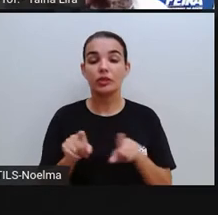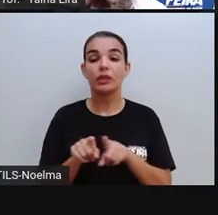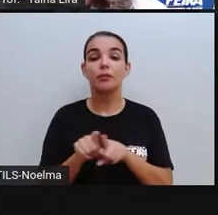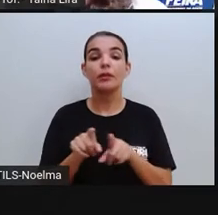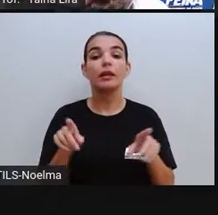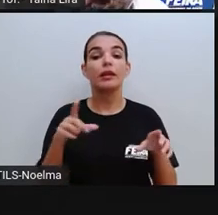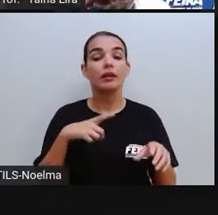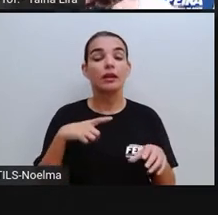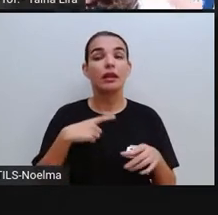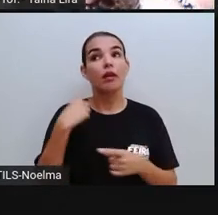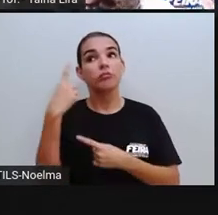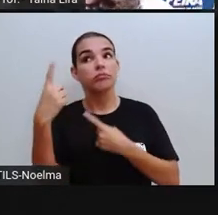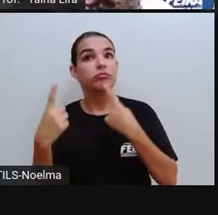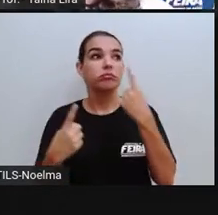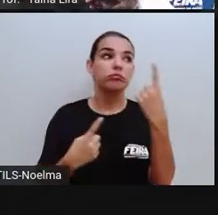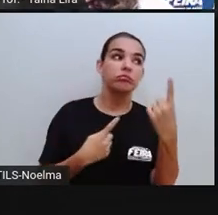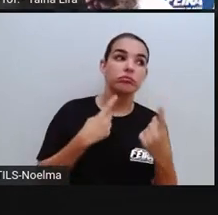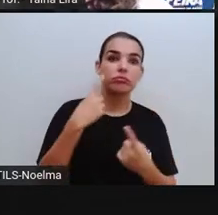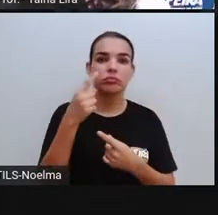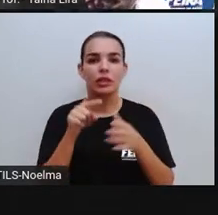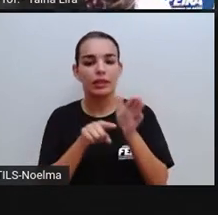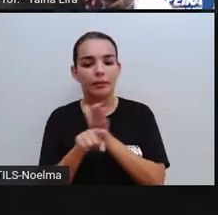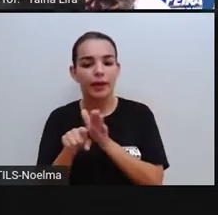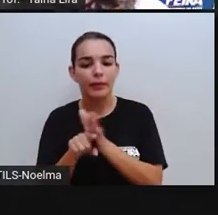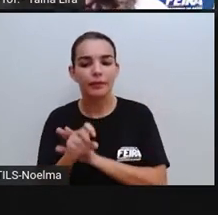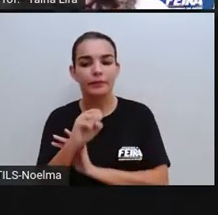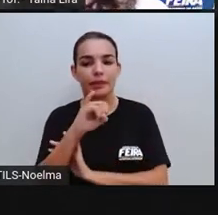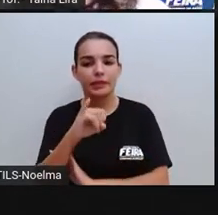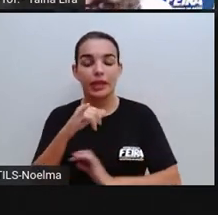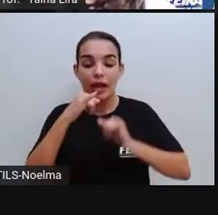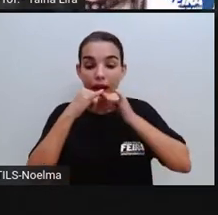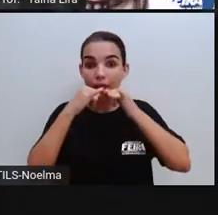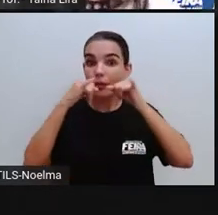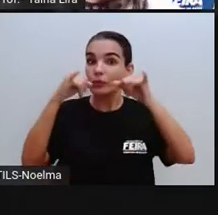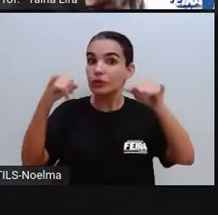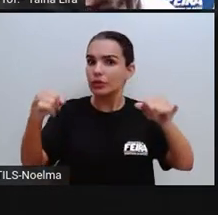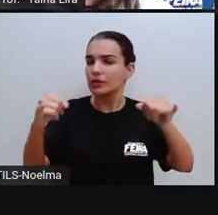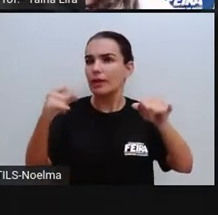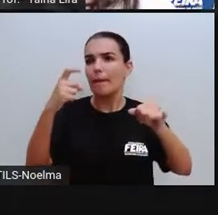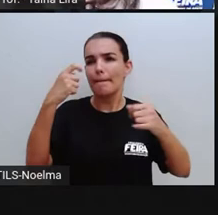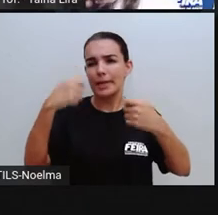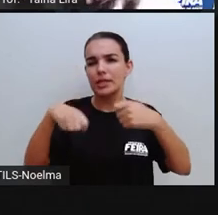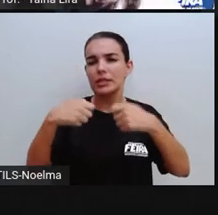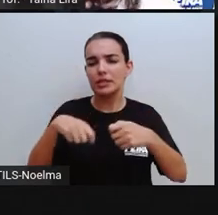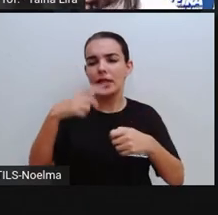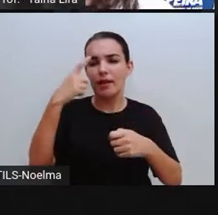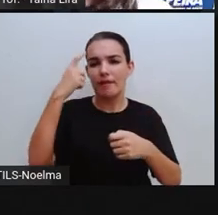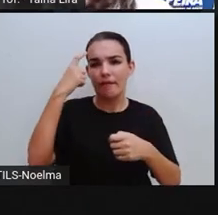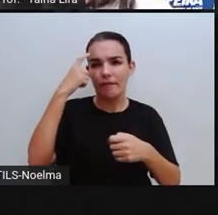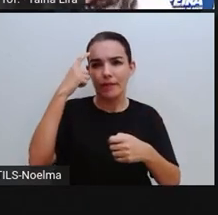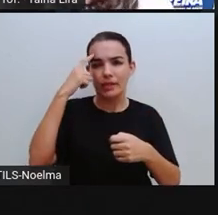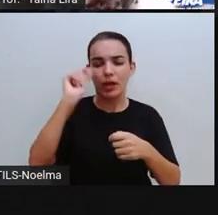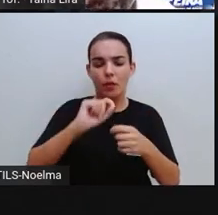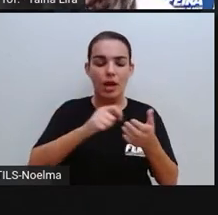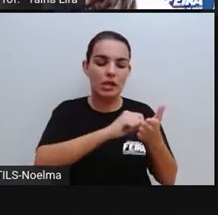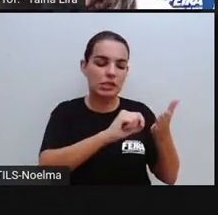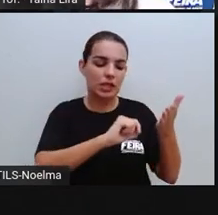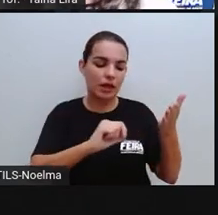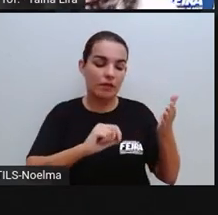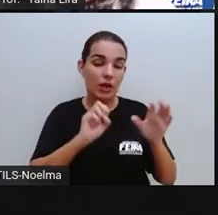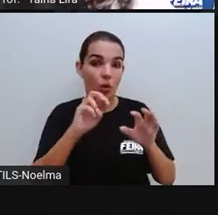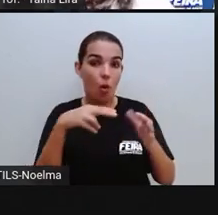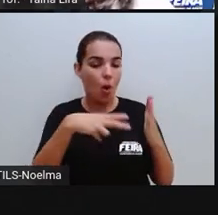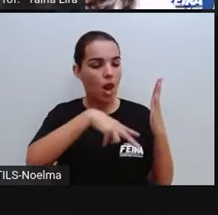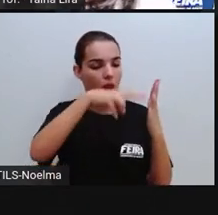questionamentos que a gente precisa fazer realmente, quando a fala de notícia, né? Quando a está escrevendo, ou quando a gente está lendo, então, por quê?